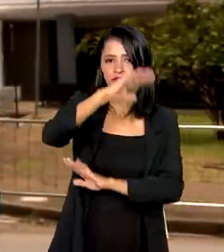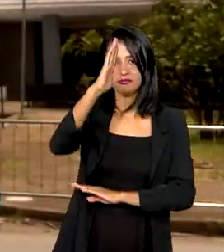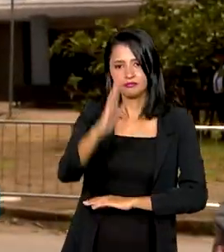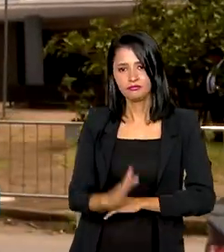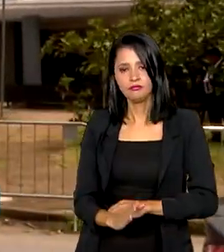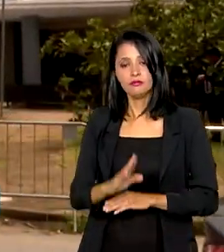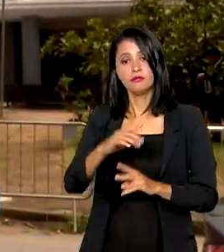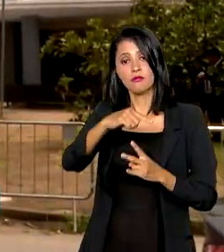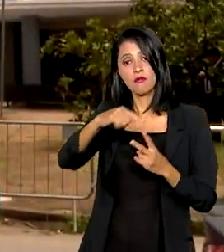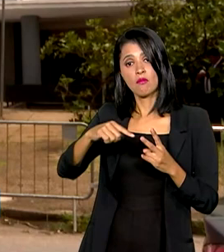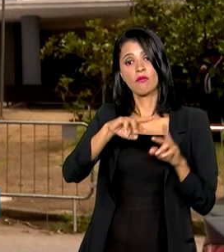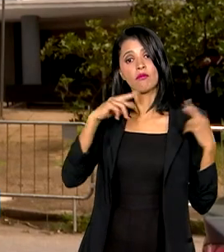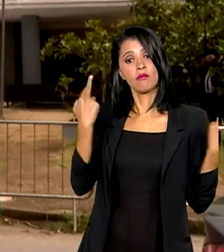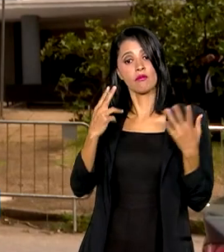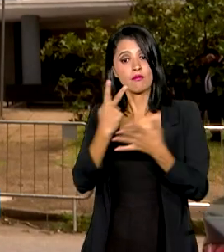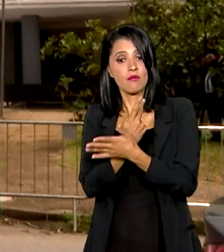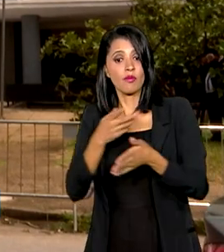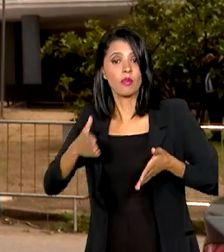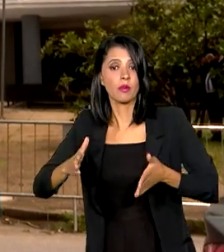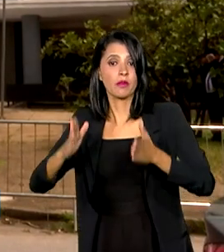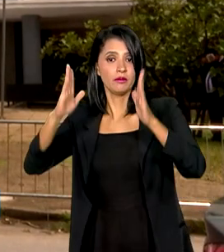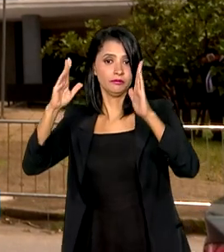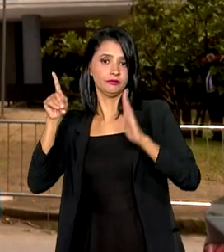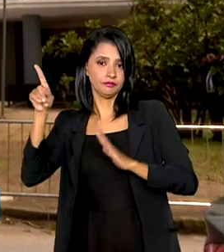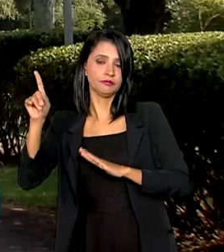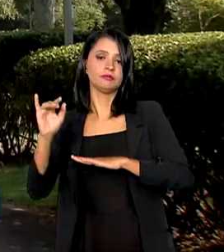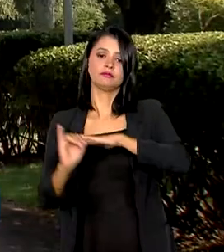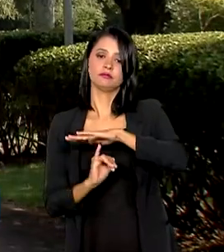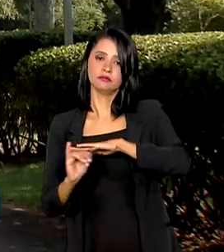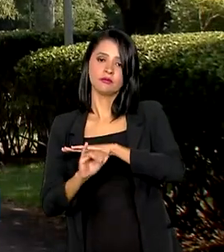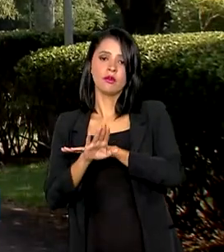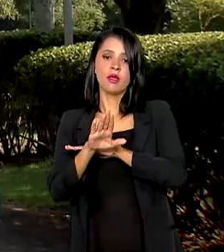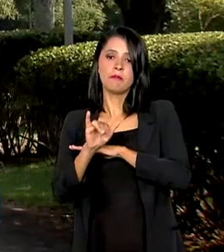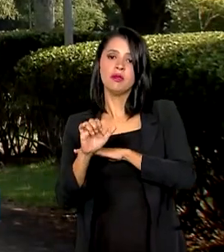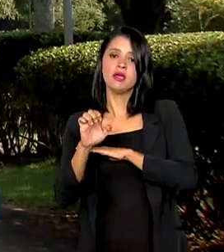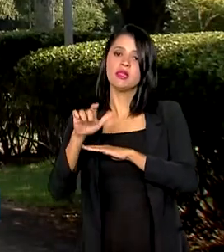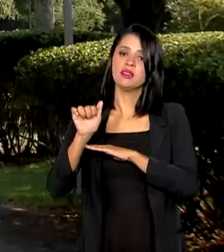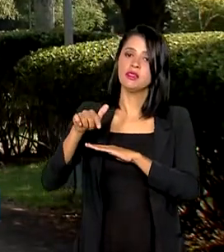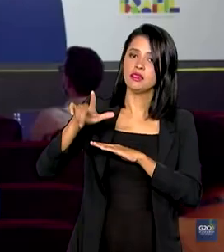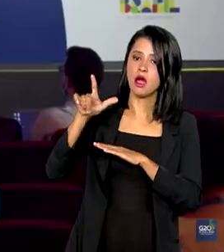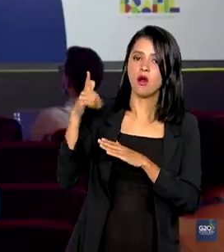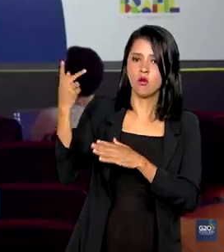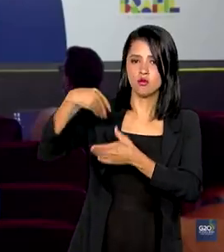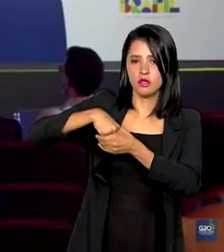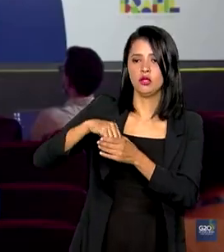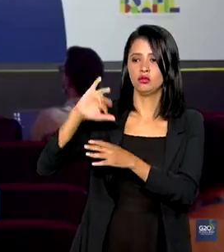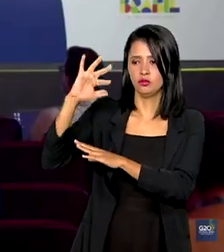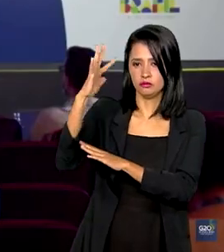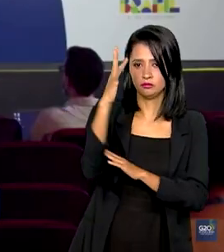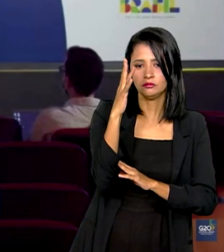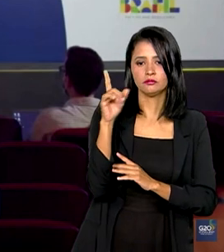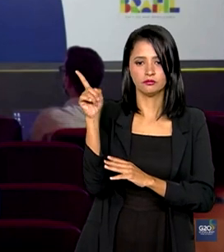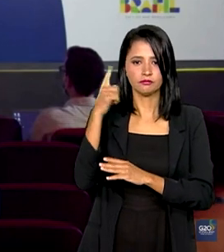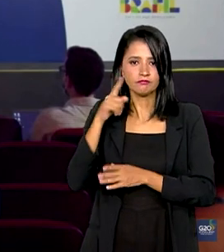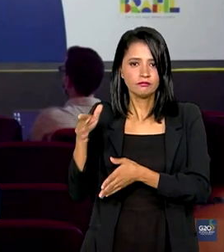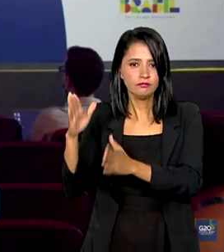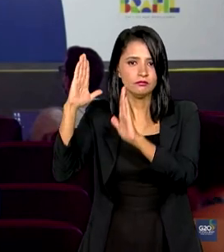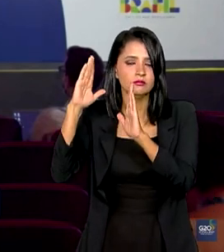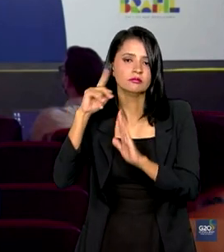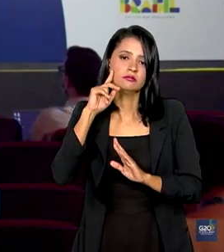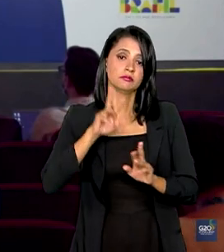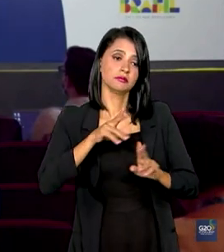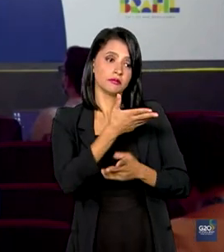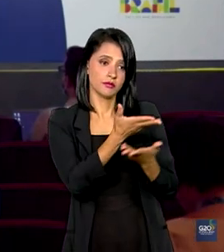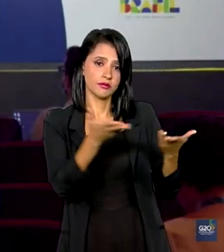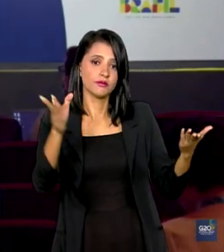duas reuniões ocorrem no prédio da Fundação Bienal, localizado no parque. Espero que os senhores e